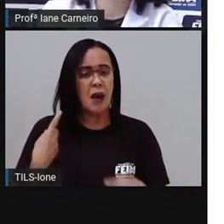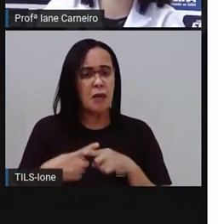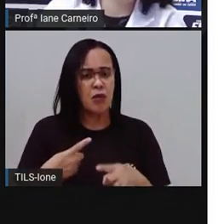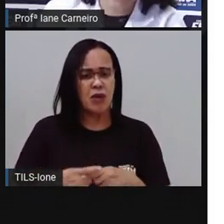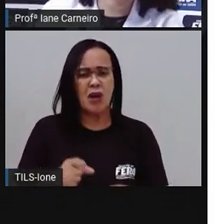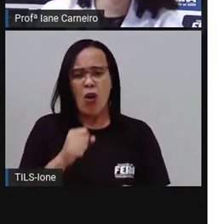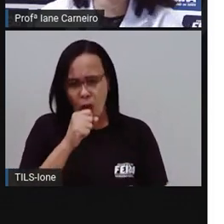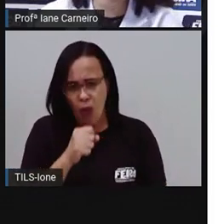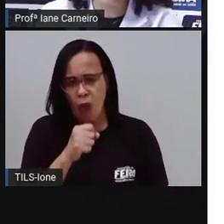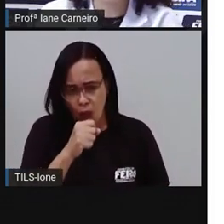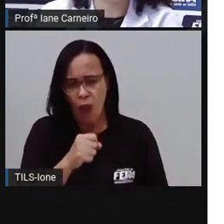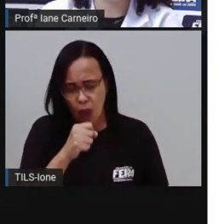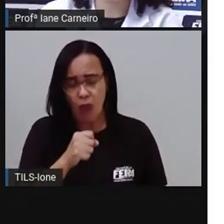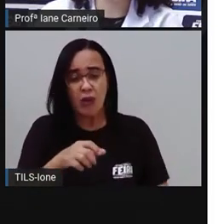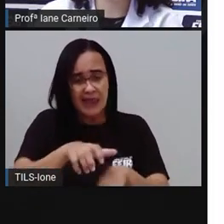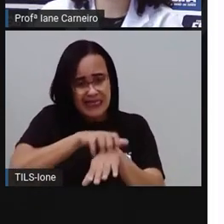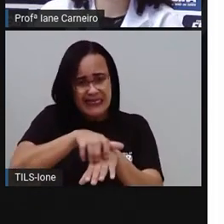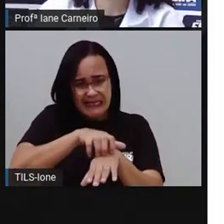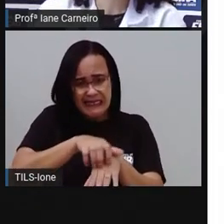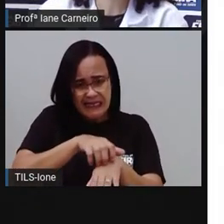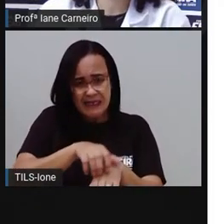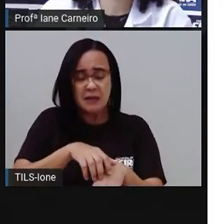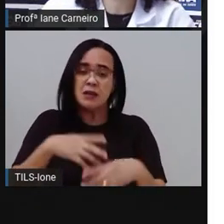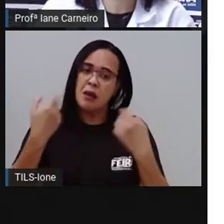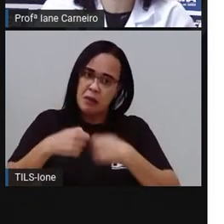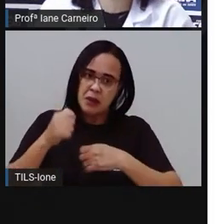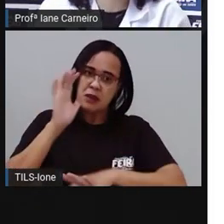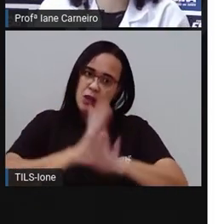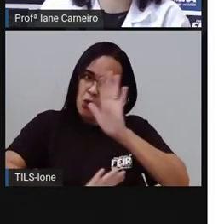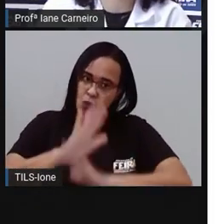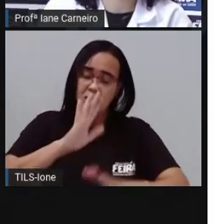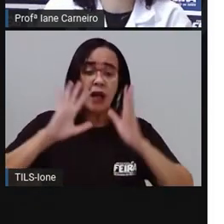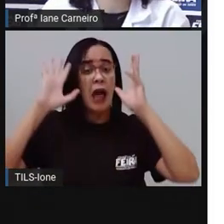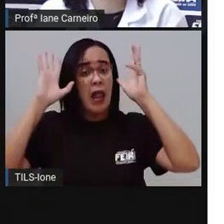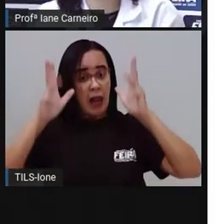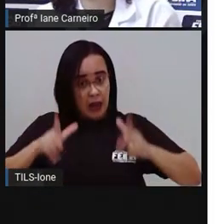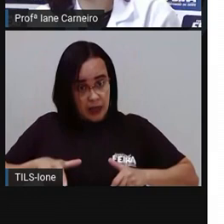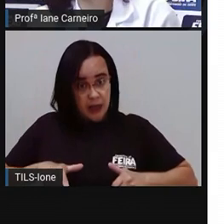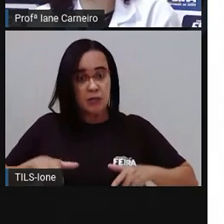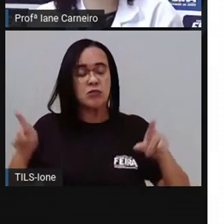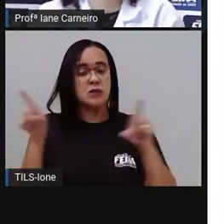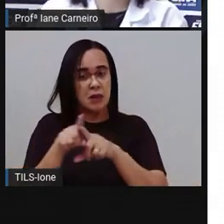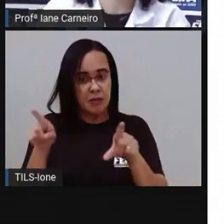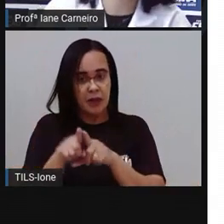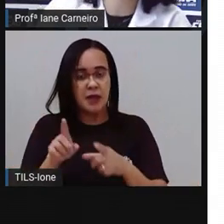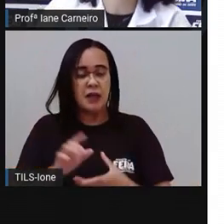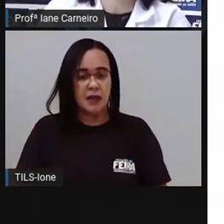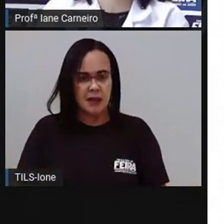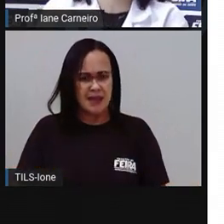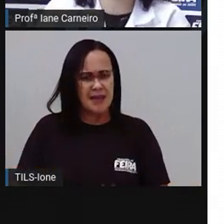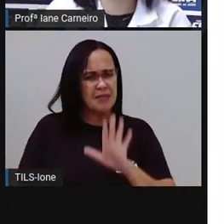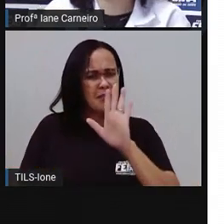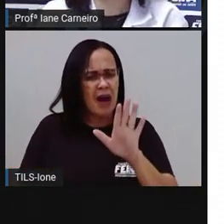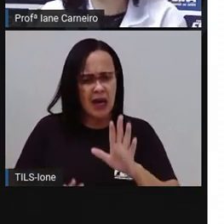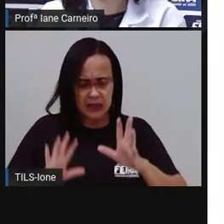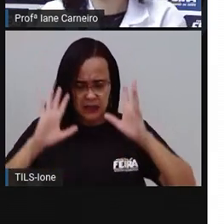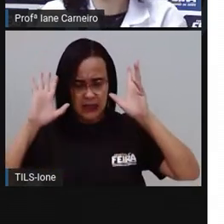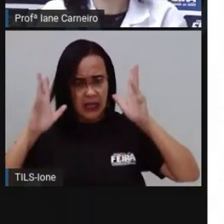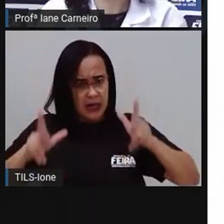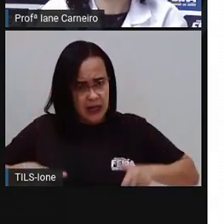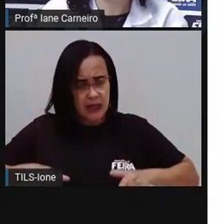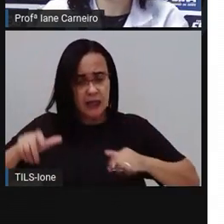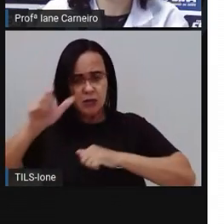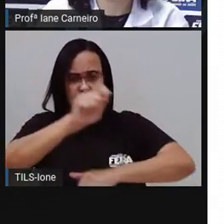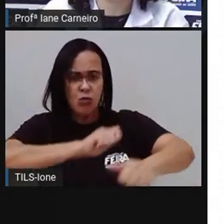ter esses hábitos de higiene, tá bom? E aí, como é que a gente pode fazer a limpeza desses ambientes? Usando produtos